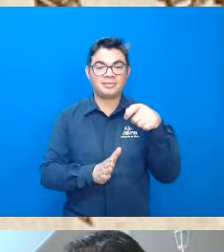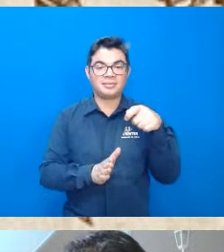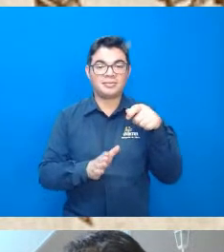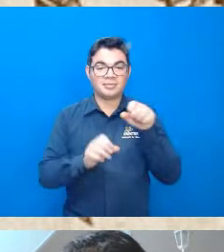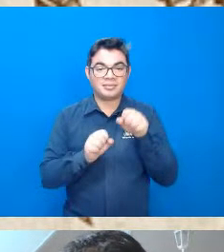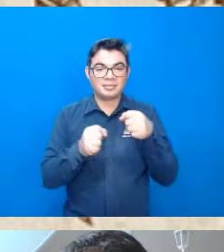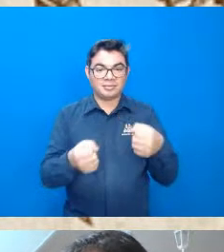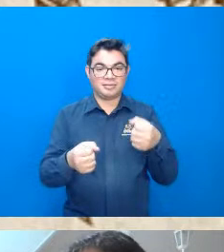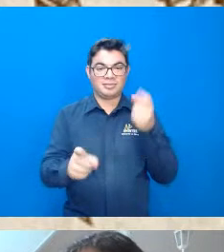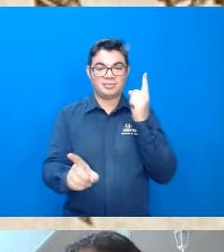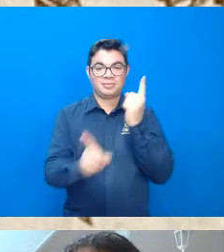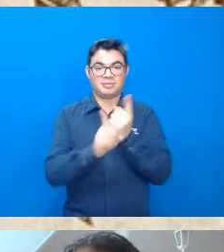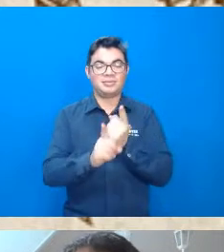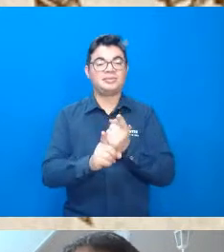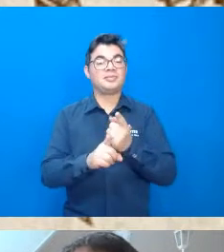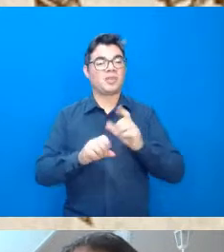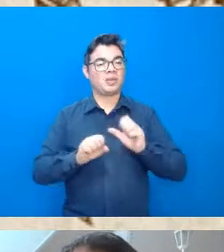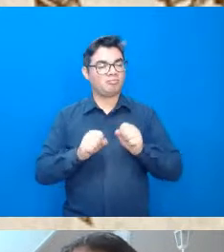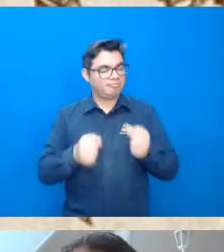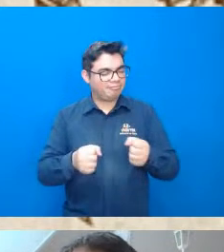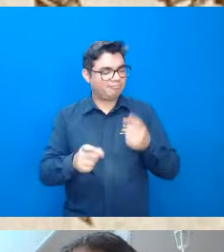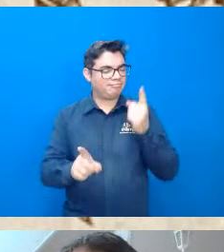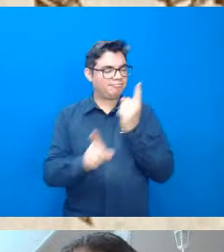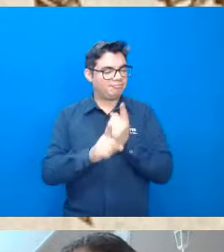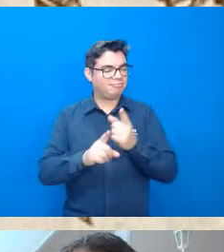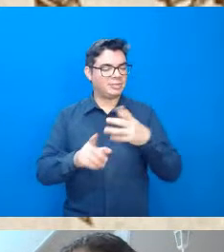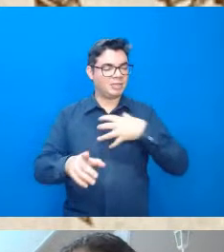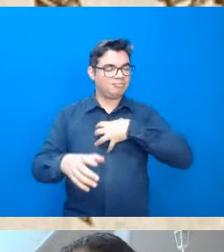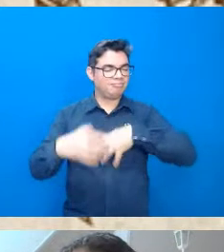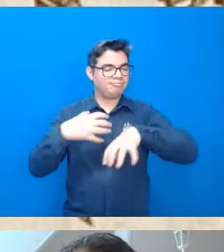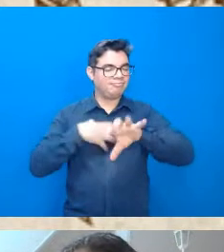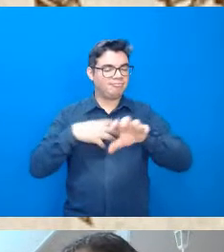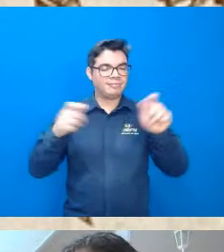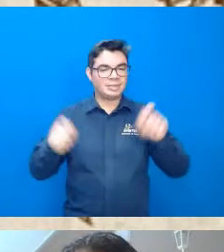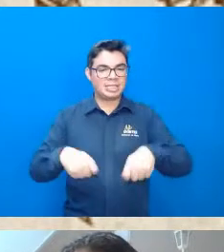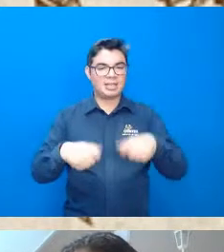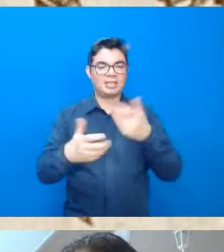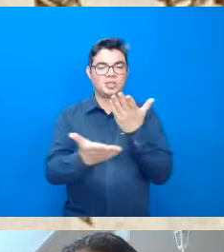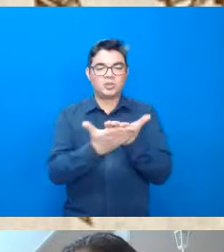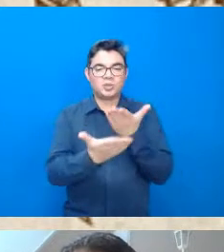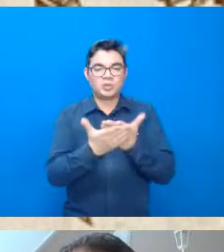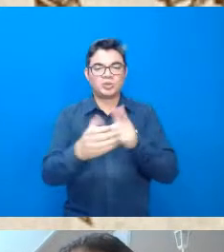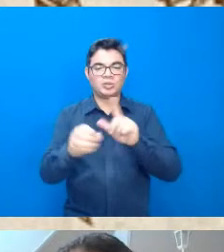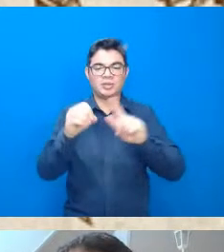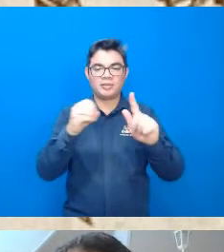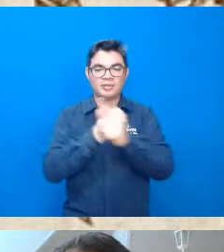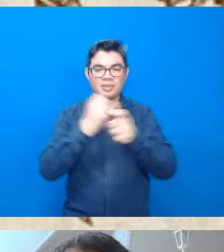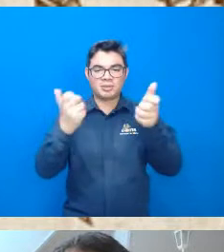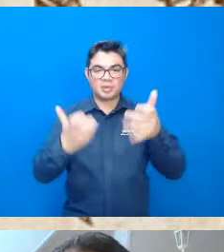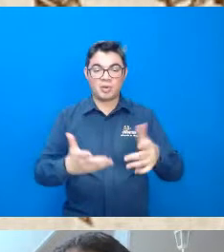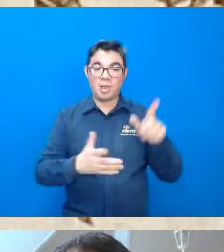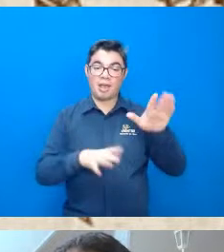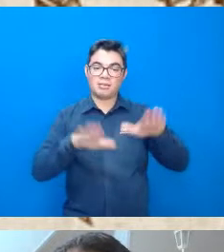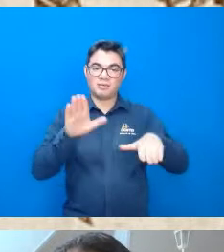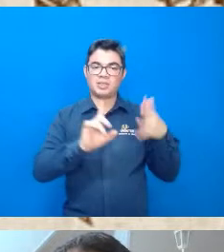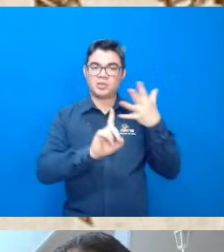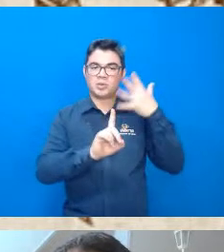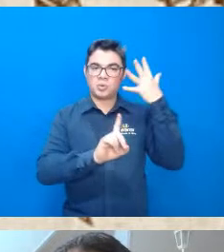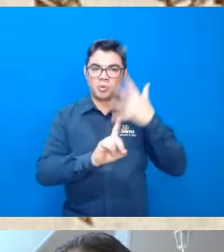identificou muito com tudo isso então às vezes uma fala né professores acaba né